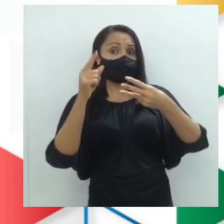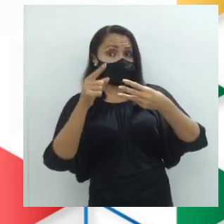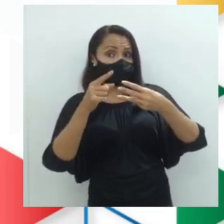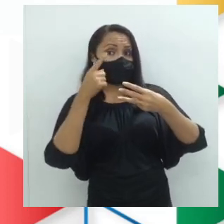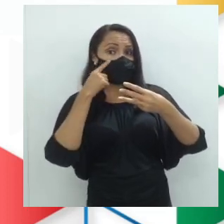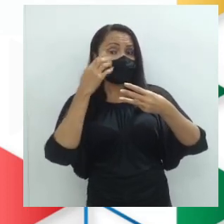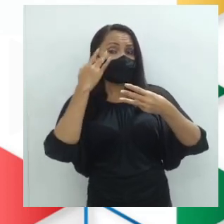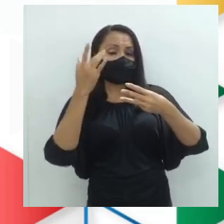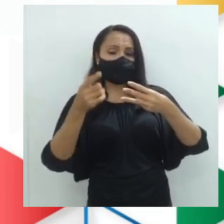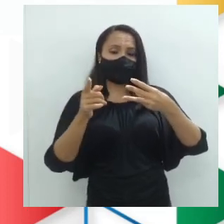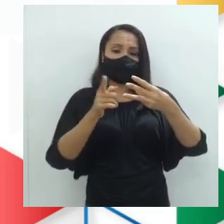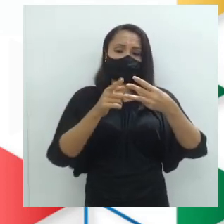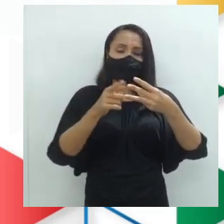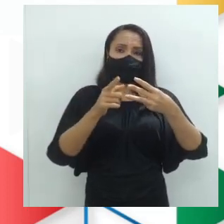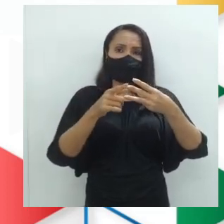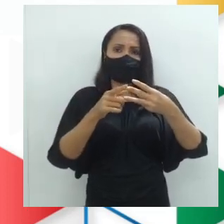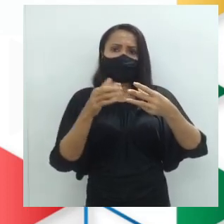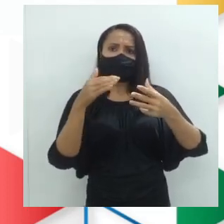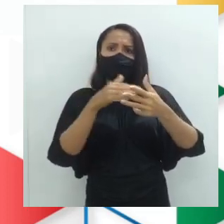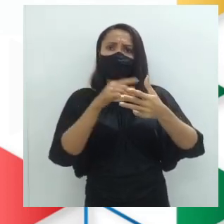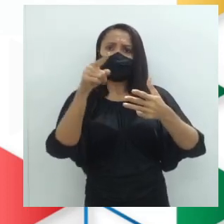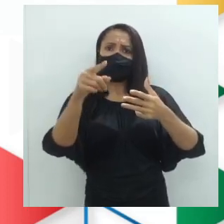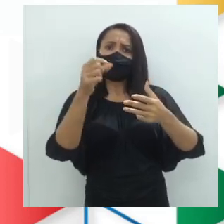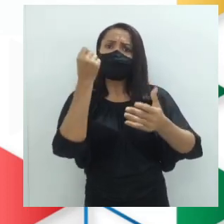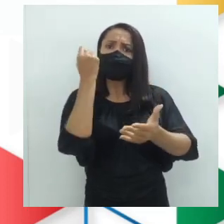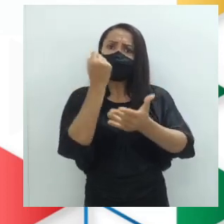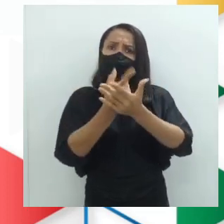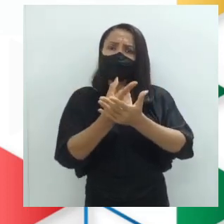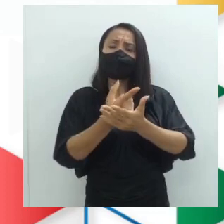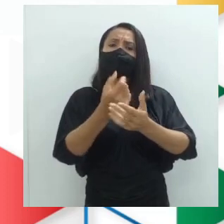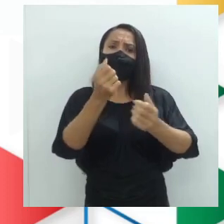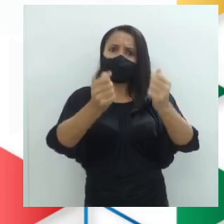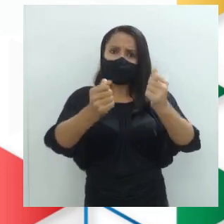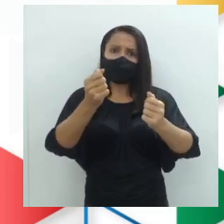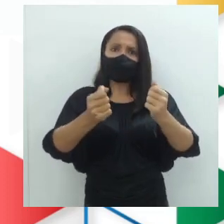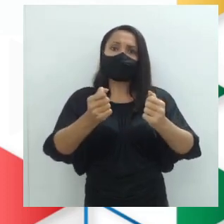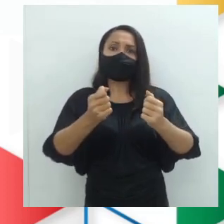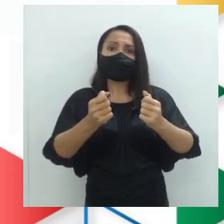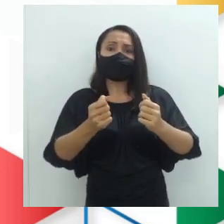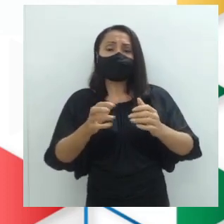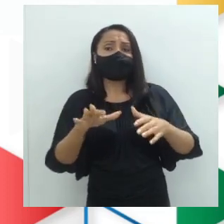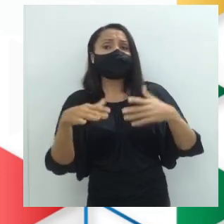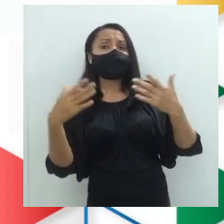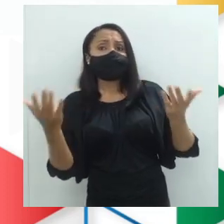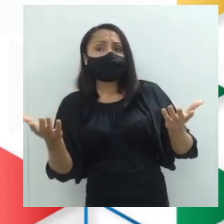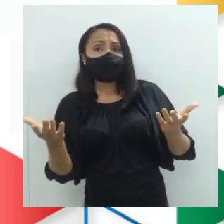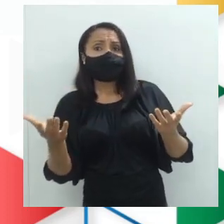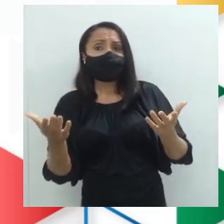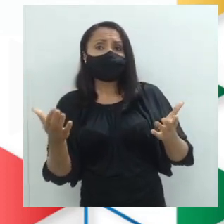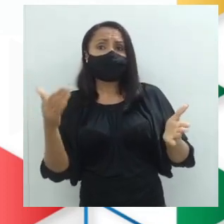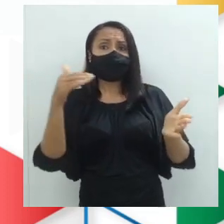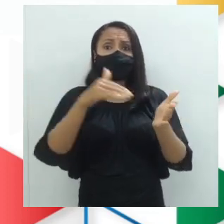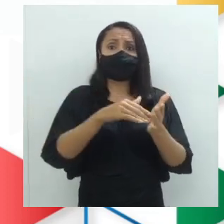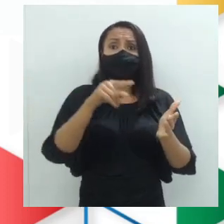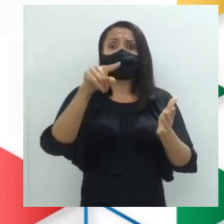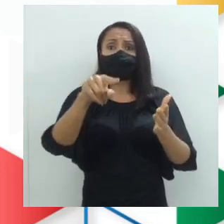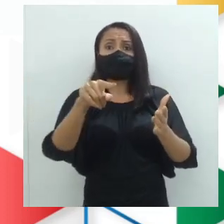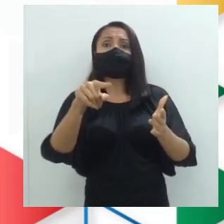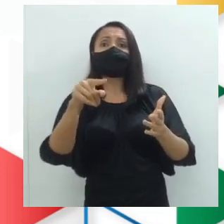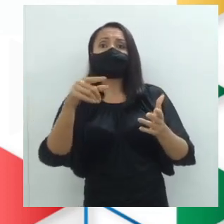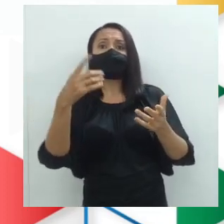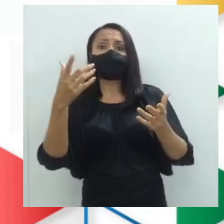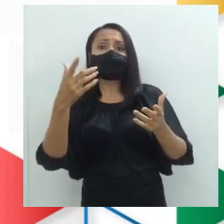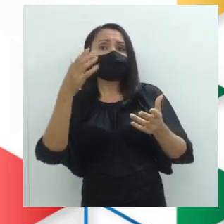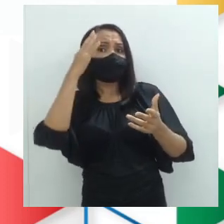atenção. Segundo, até você comprou um carro, até você, até você que não pode, ou até você que não sabe